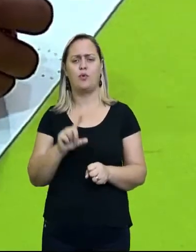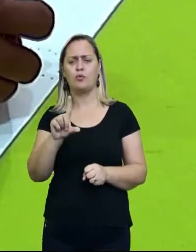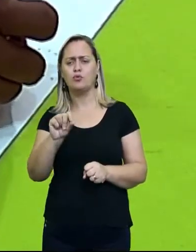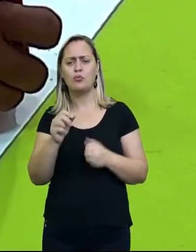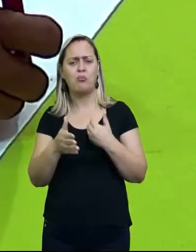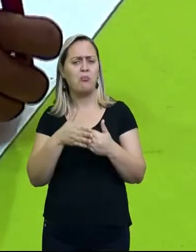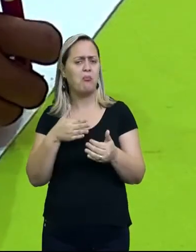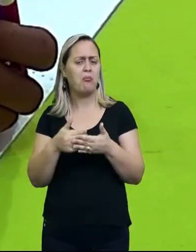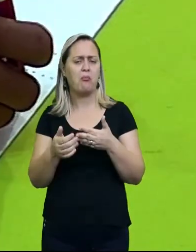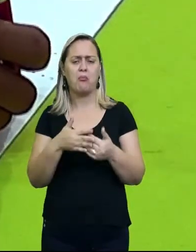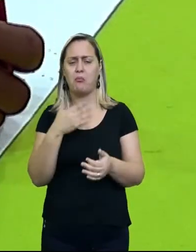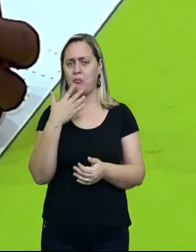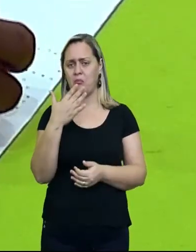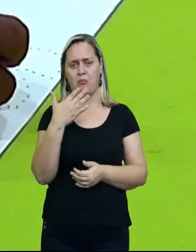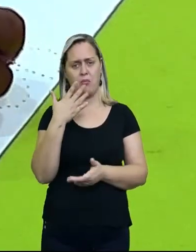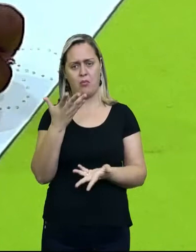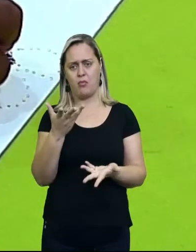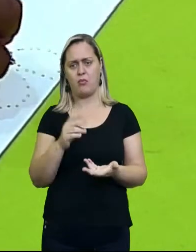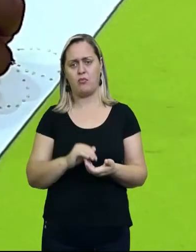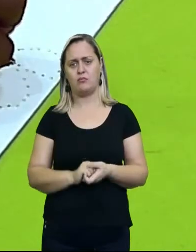estou arriscando.